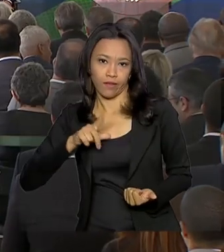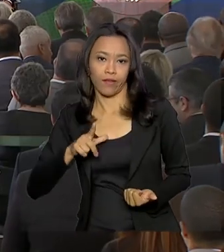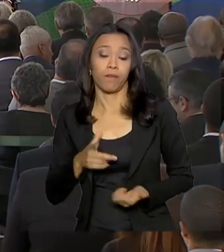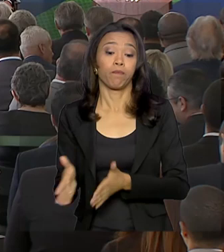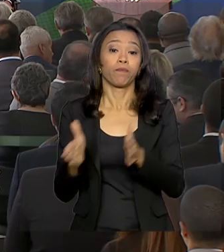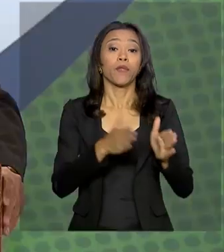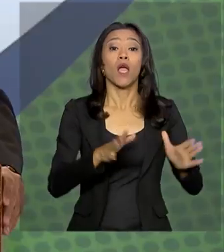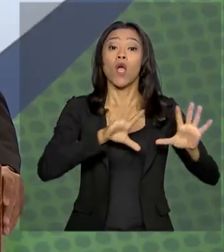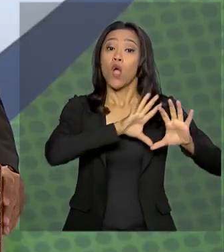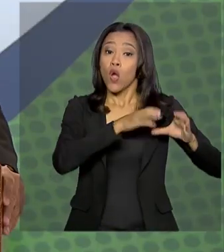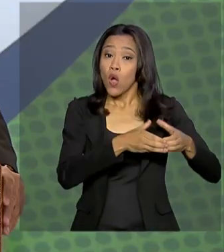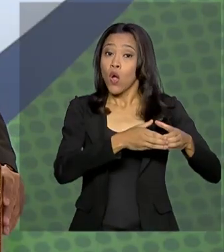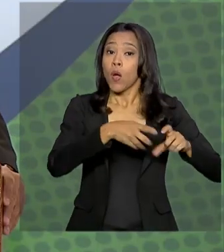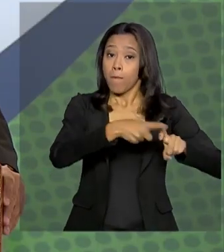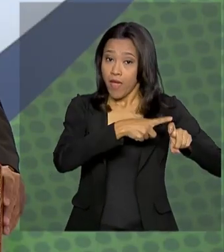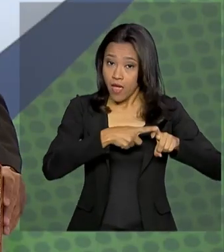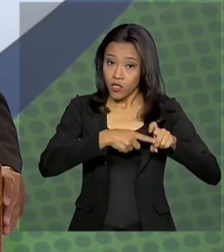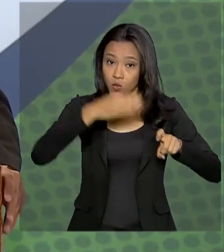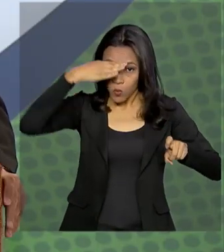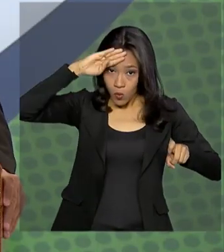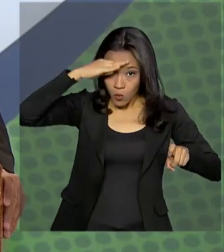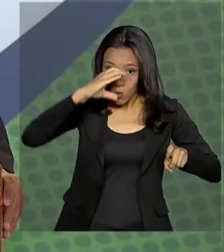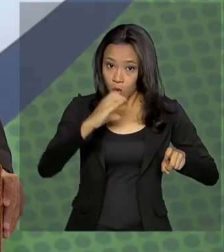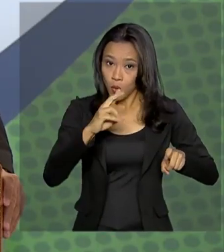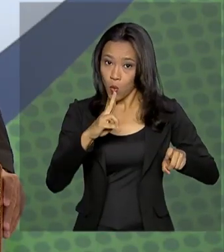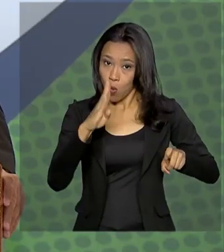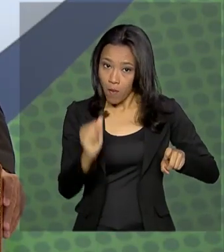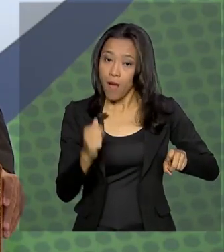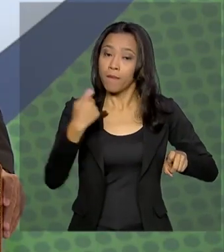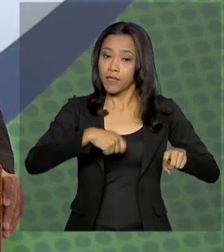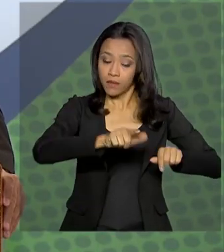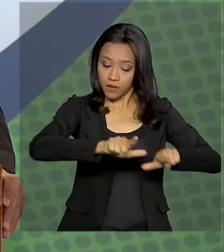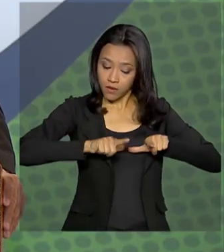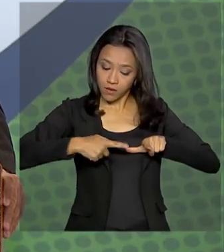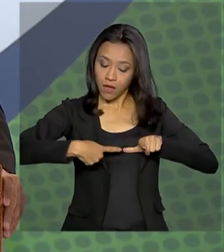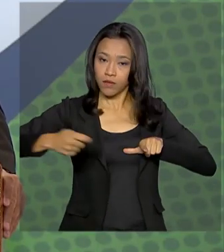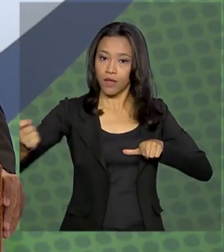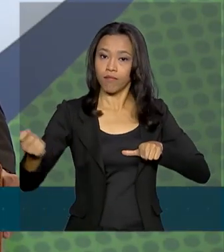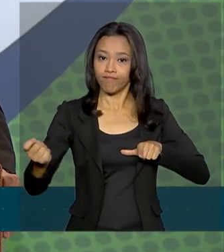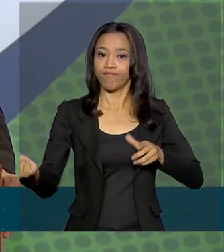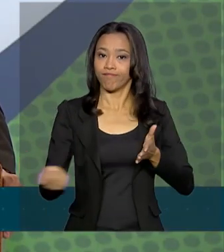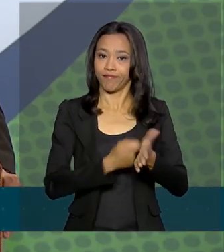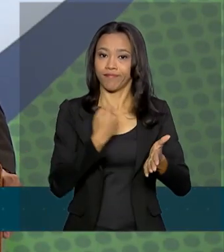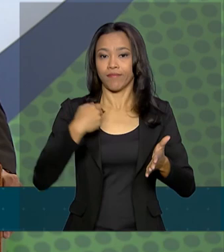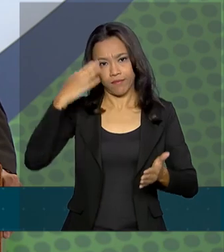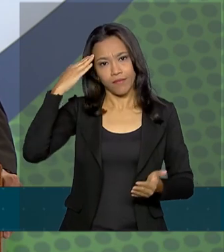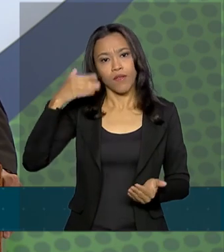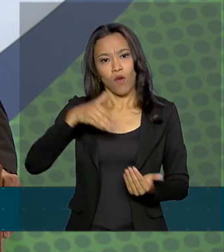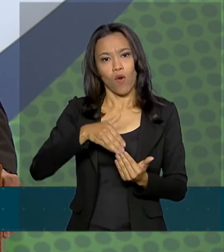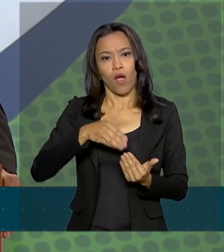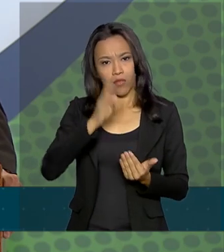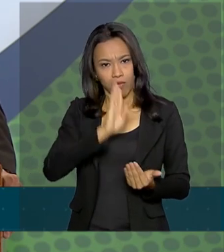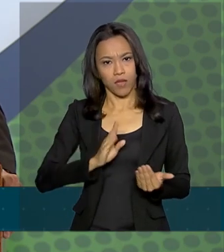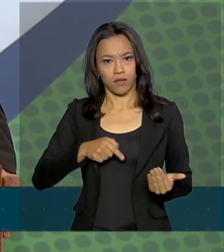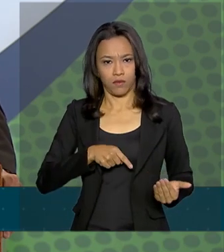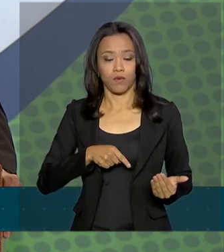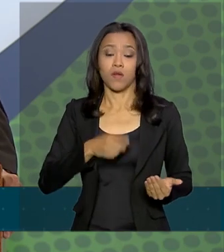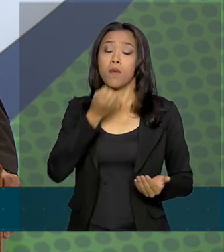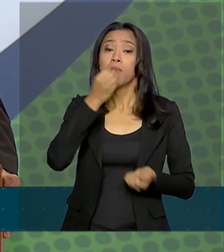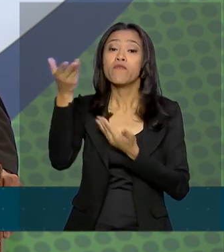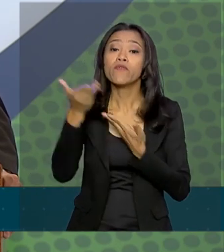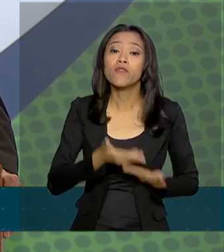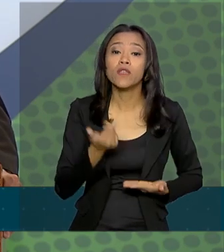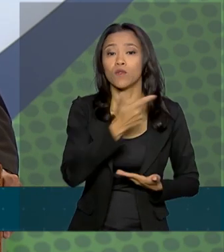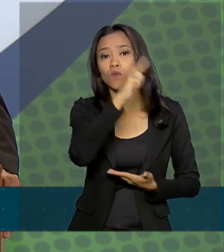inscrever desde que os diplomas sejam legalizados. Médicos formados do exterior, brasileiros e estrangeiros, eles são muito bem